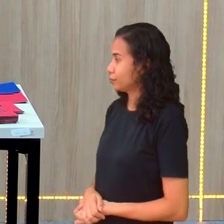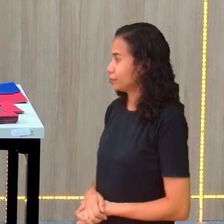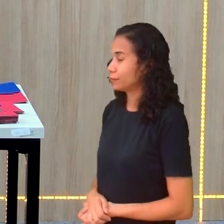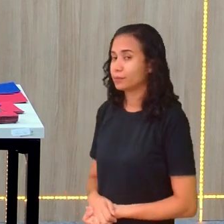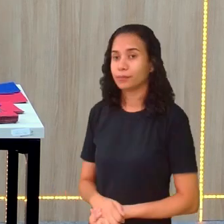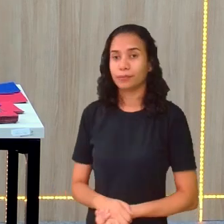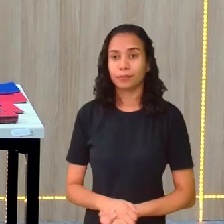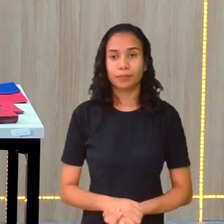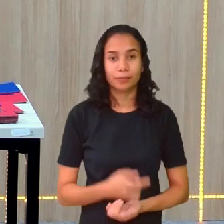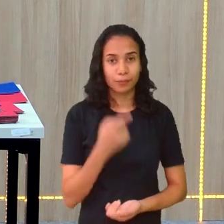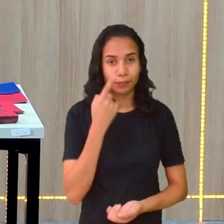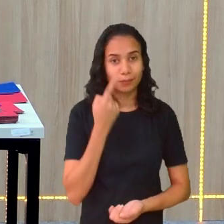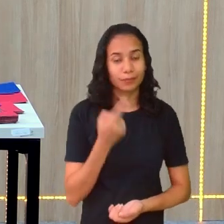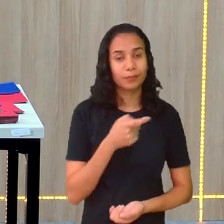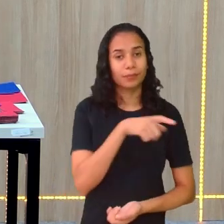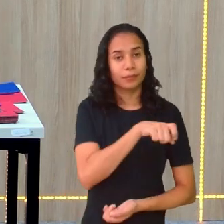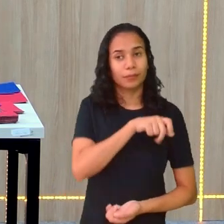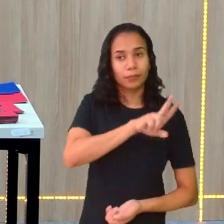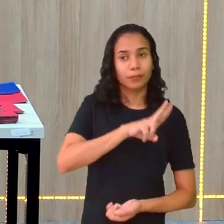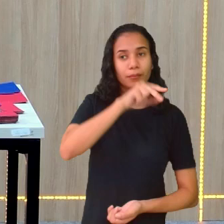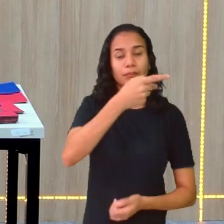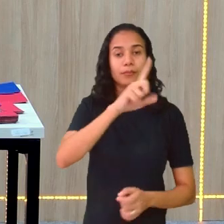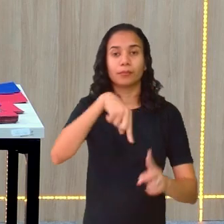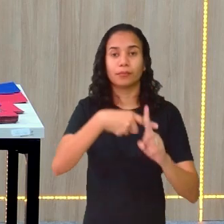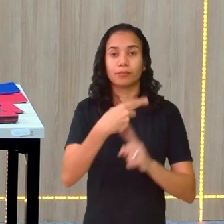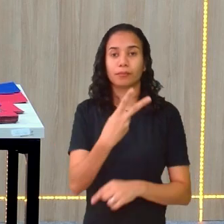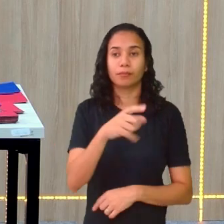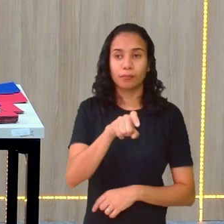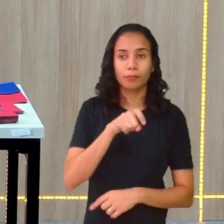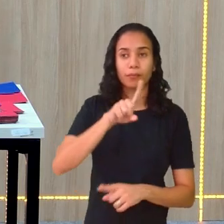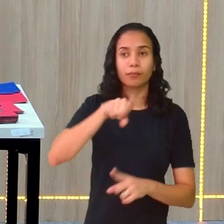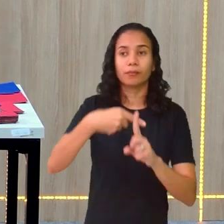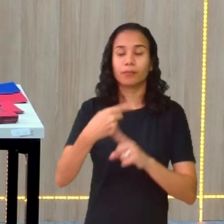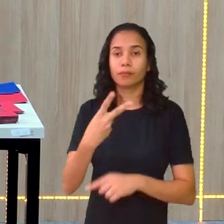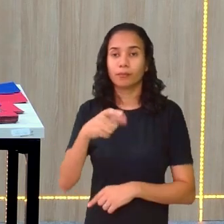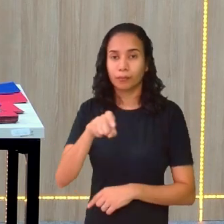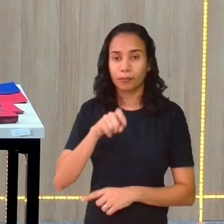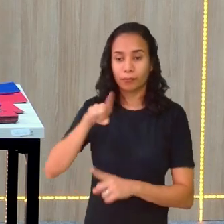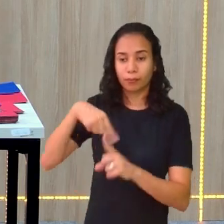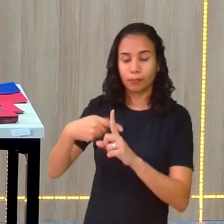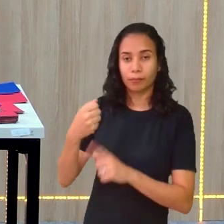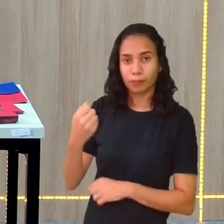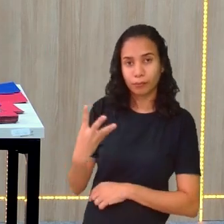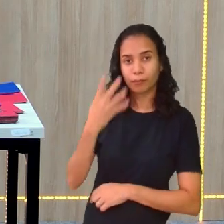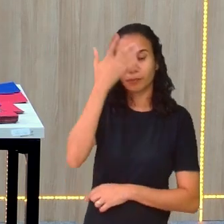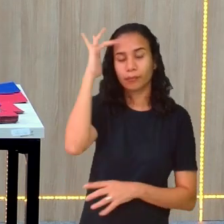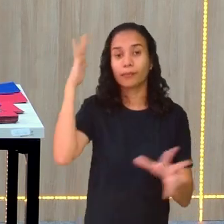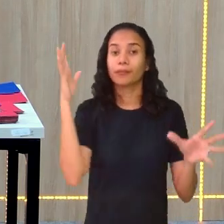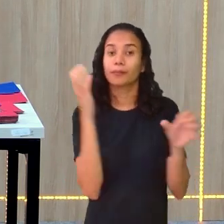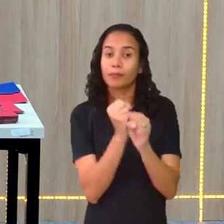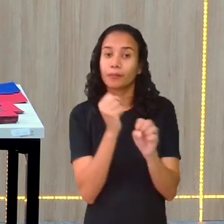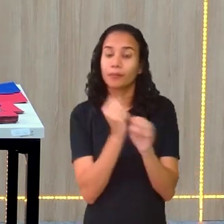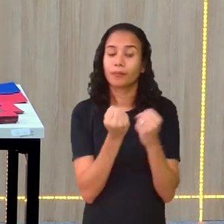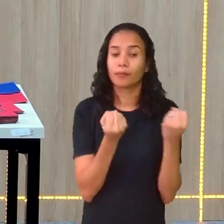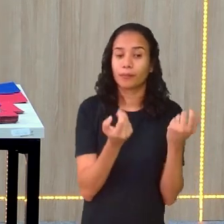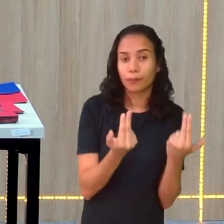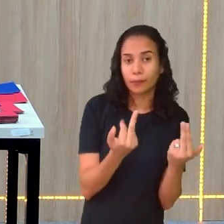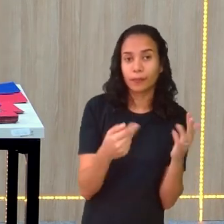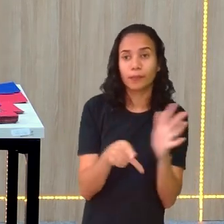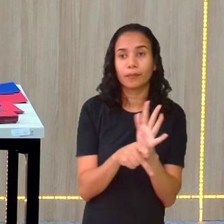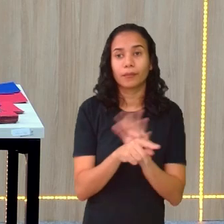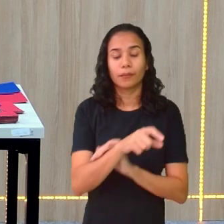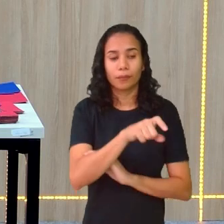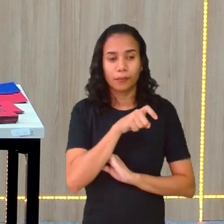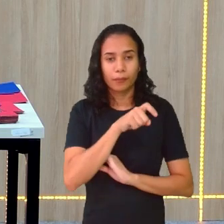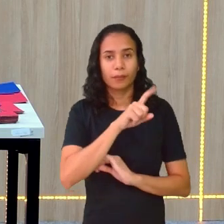Olha só. x2 mais 2x mais 2x mais 4. Vou somar o que é igual. Vou somar